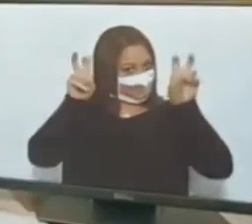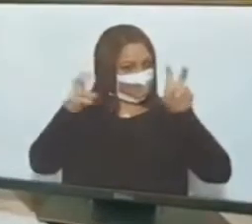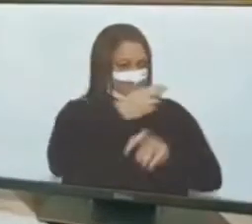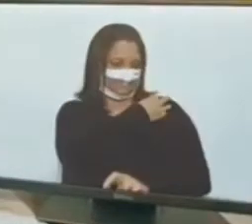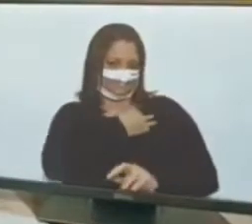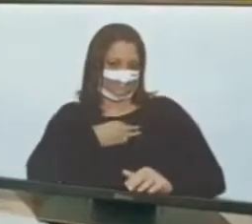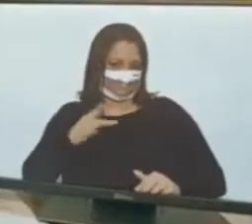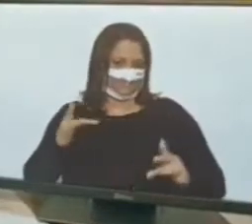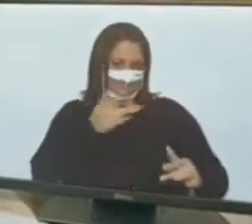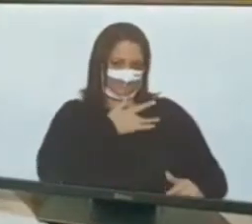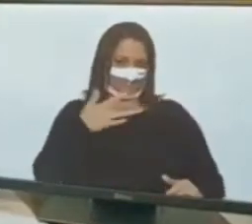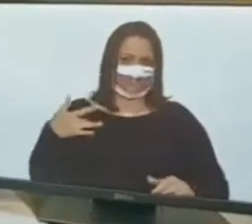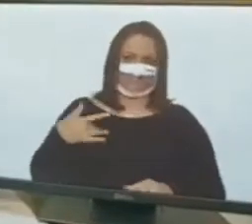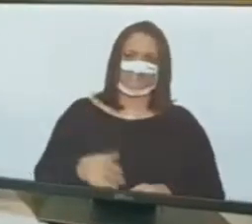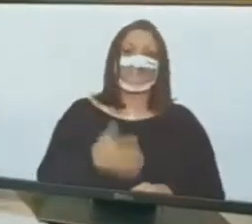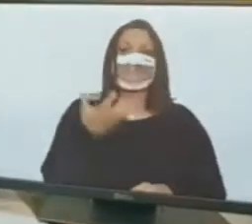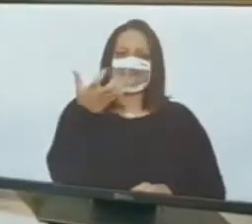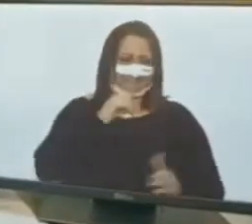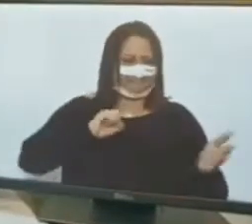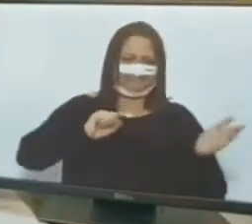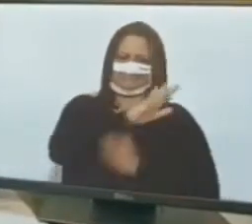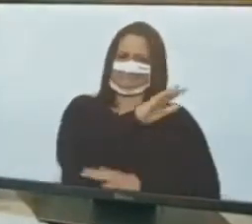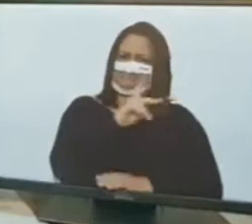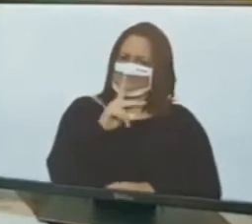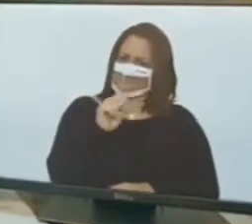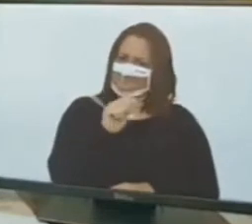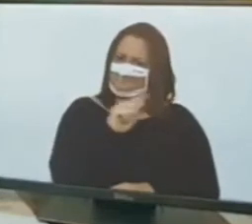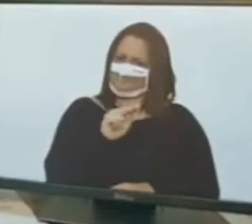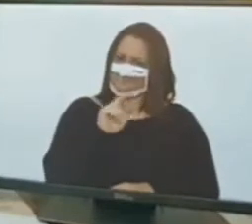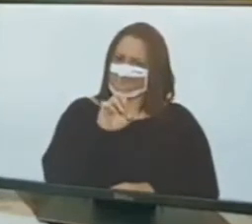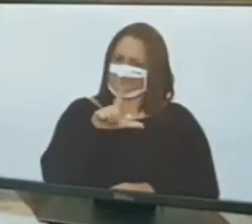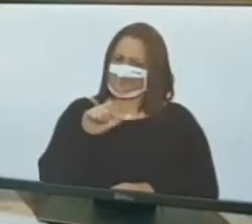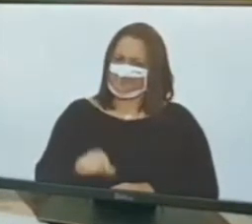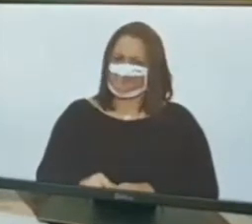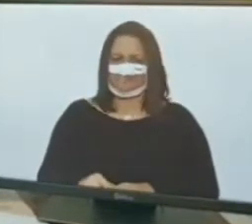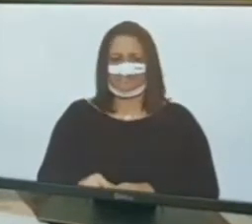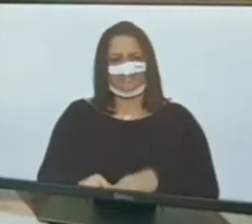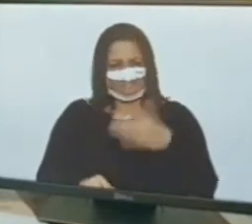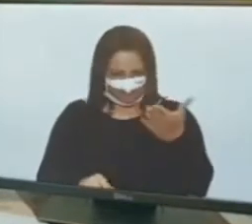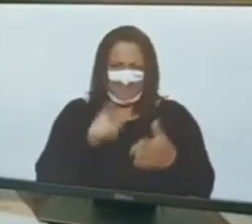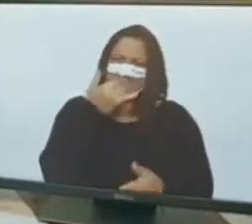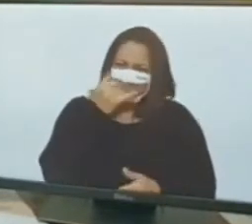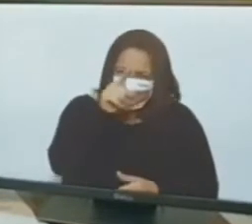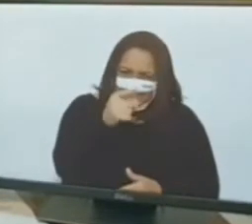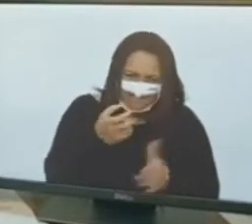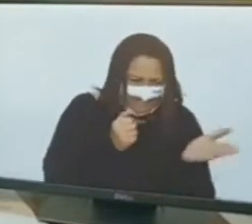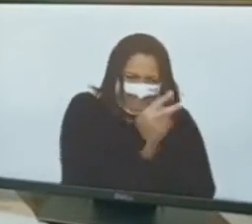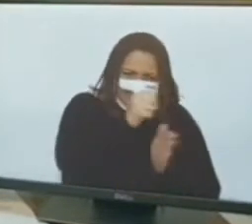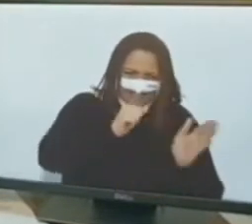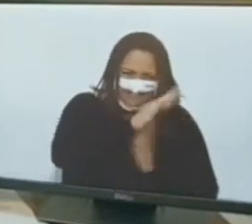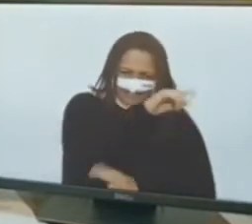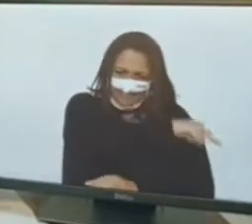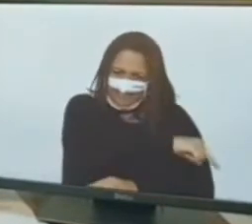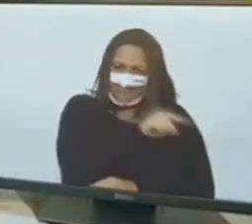Porque a militarização... Pô, pessoal, vocês estão com saudades dos ministros de Dilma, de